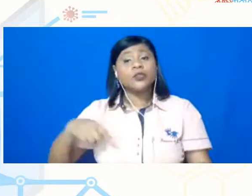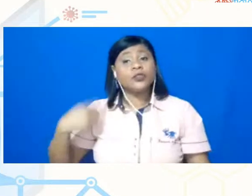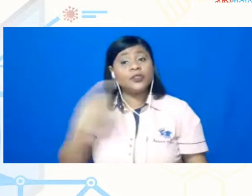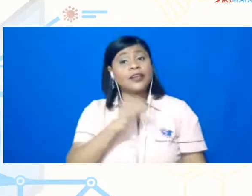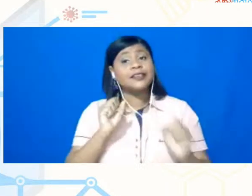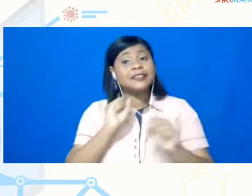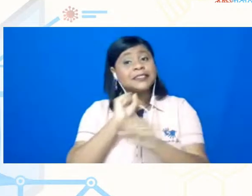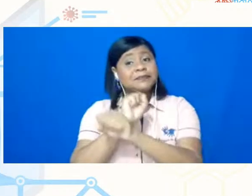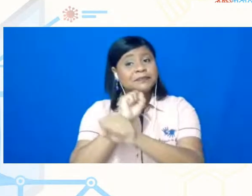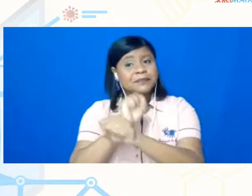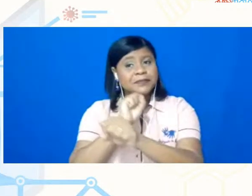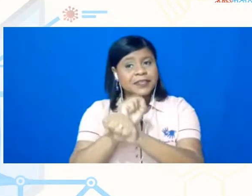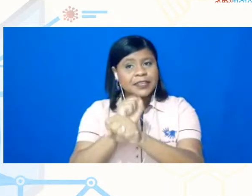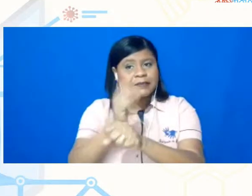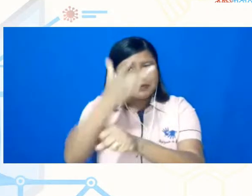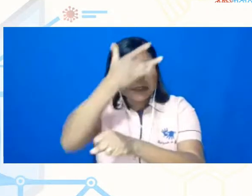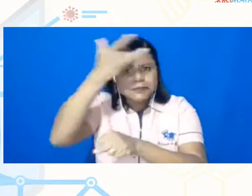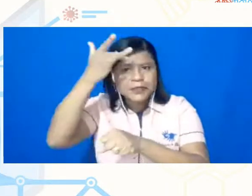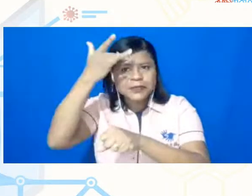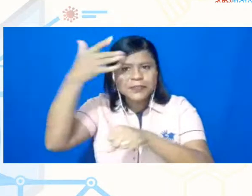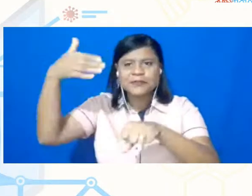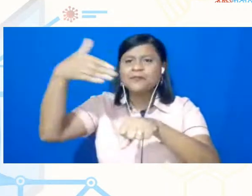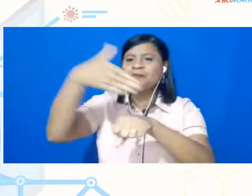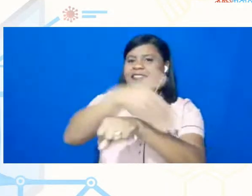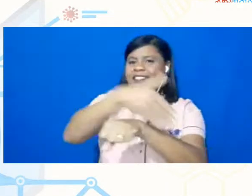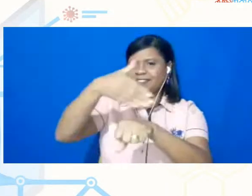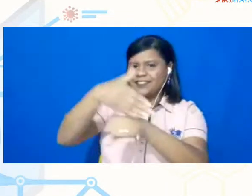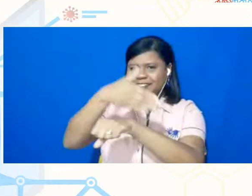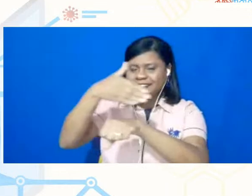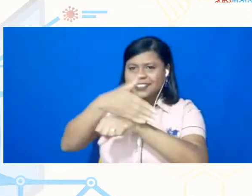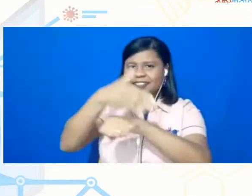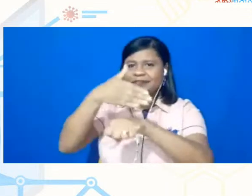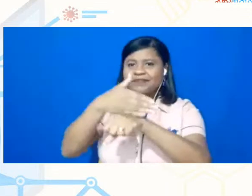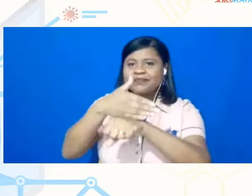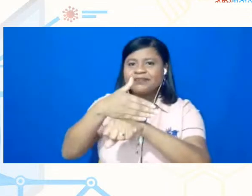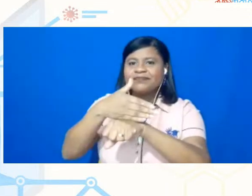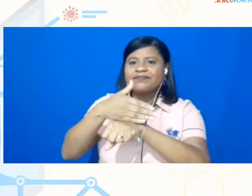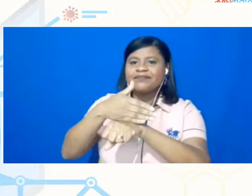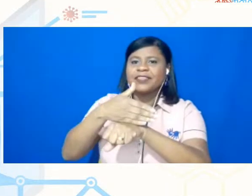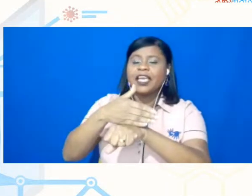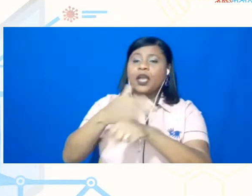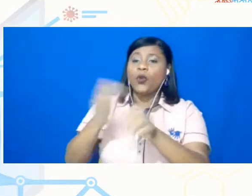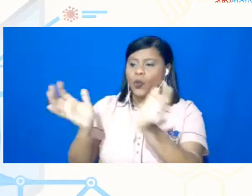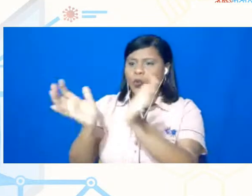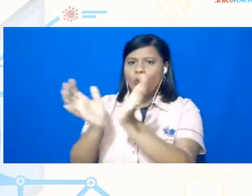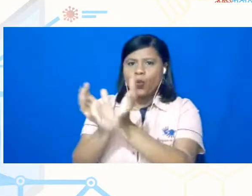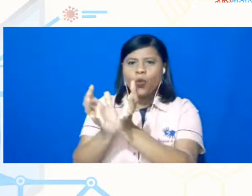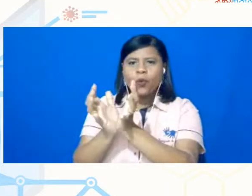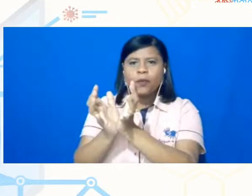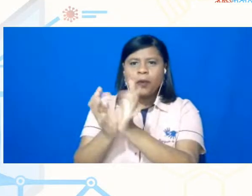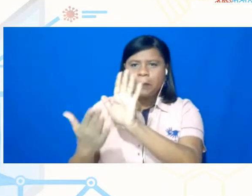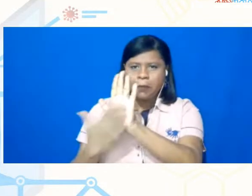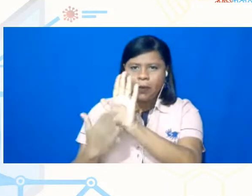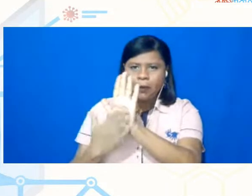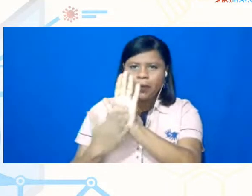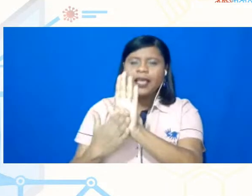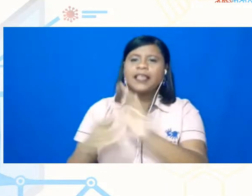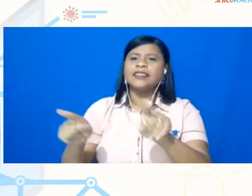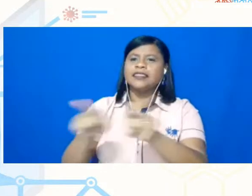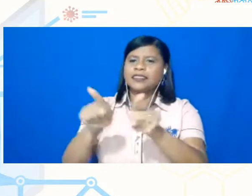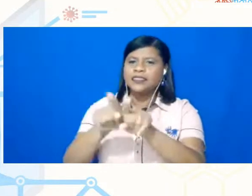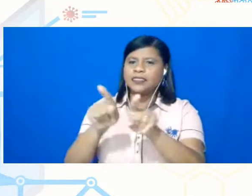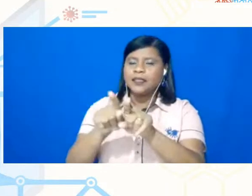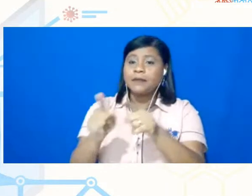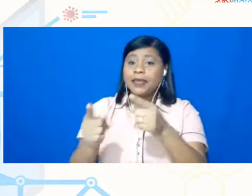muita gente participe, que o pessoal que propôs GTs tenha sucesso na,